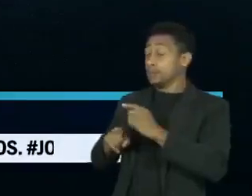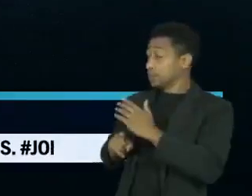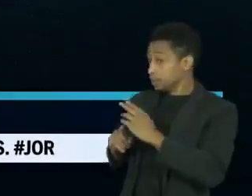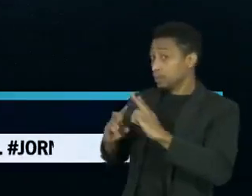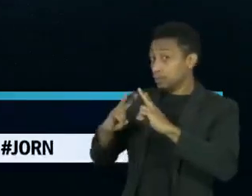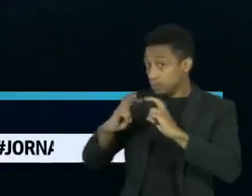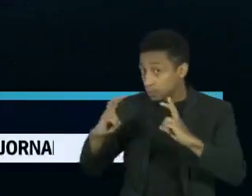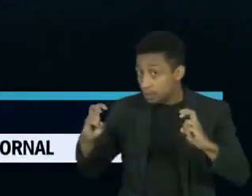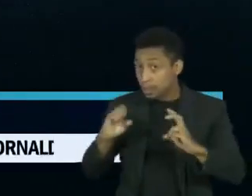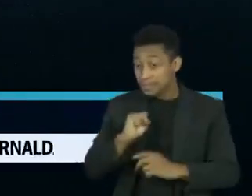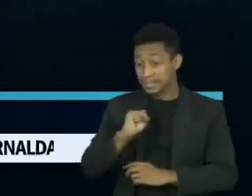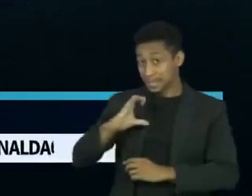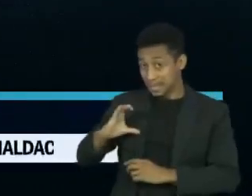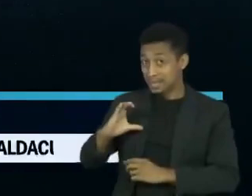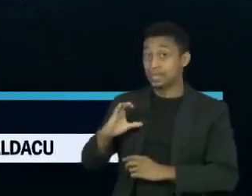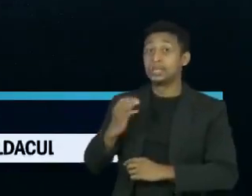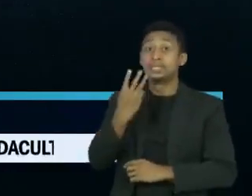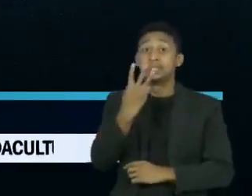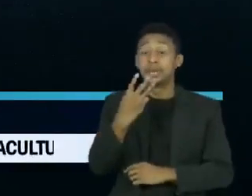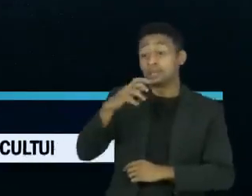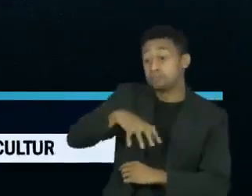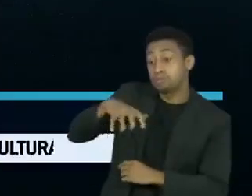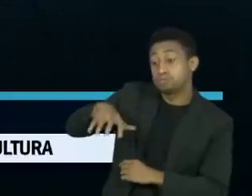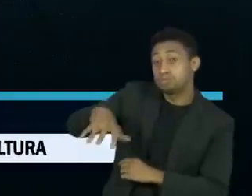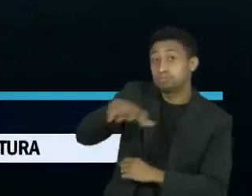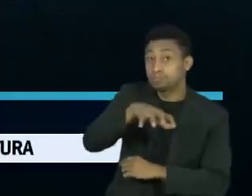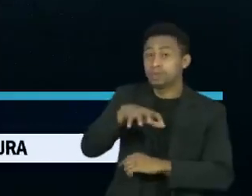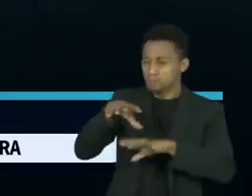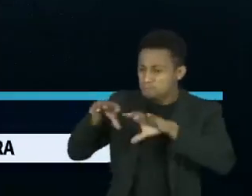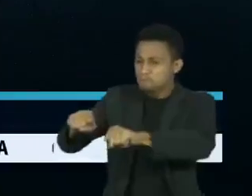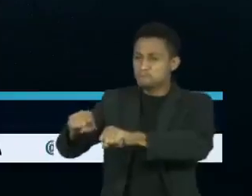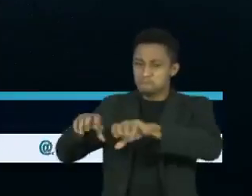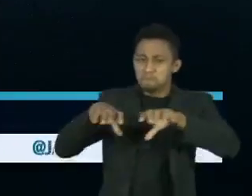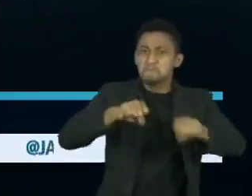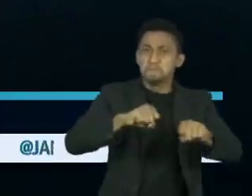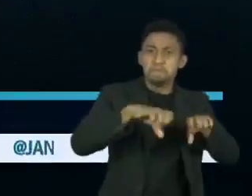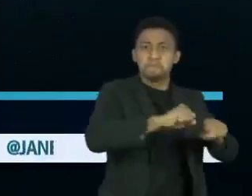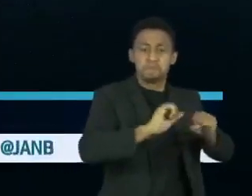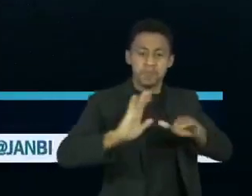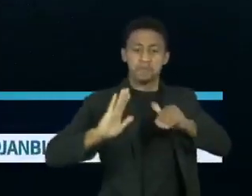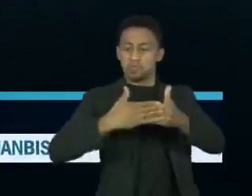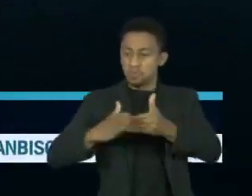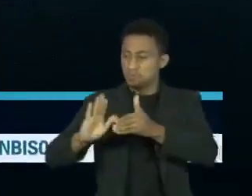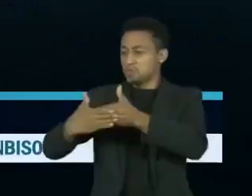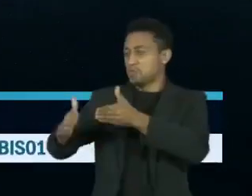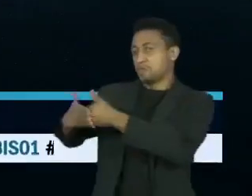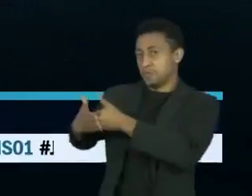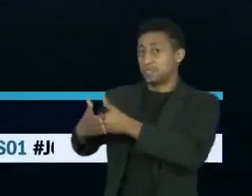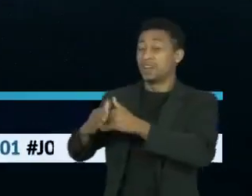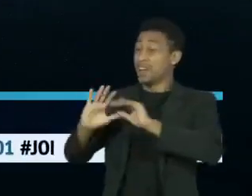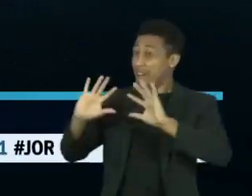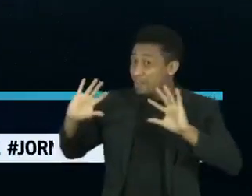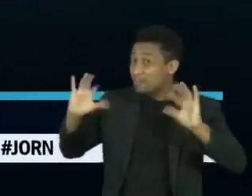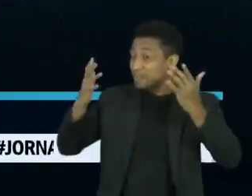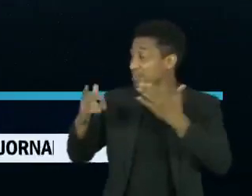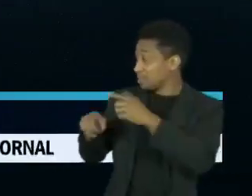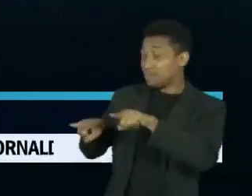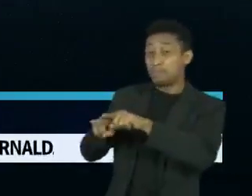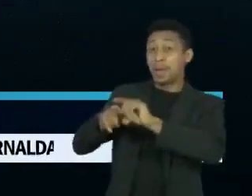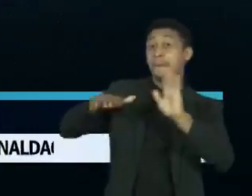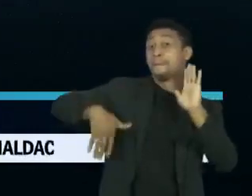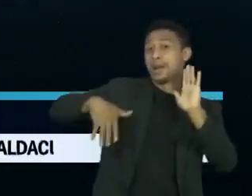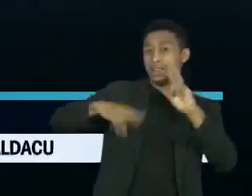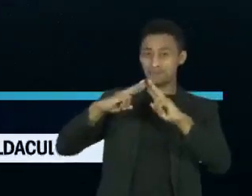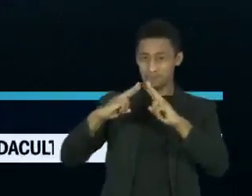Sanitária informou que três locais foram interditados no sábado pela equipe de fiscalização. As festas também ocorreram na praia